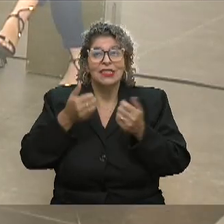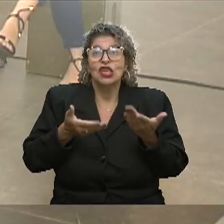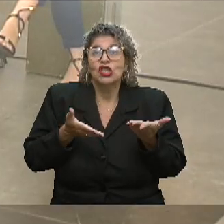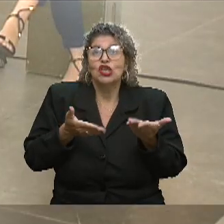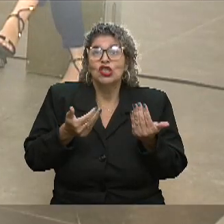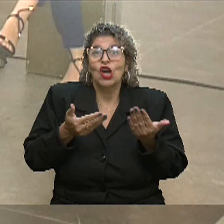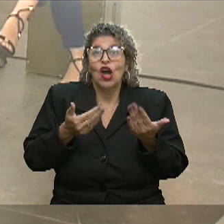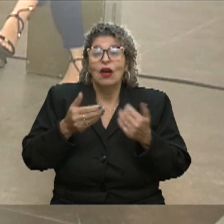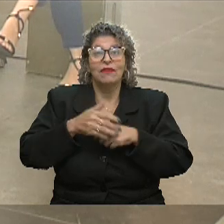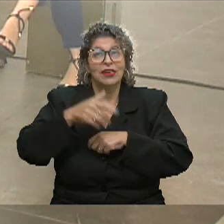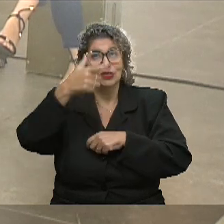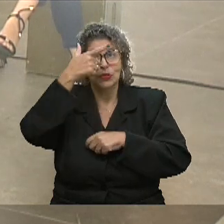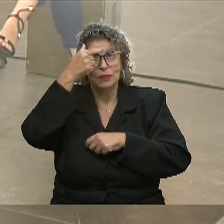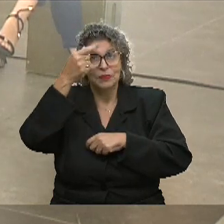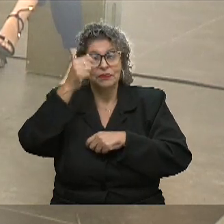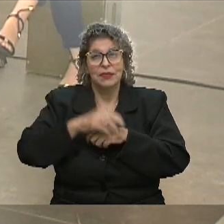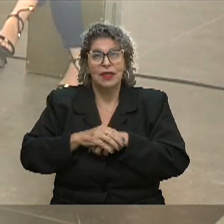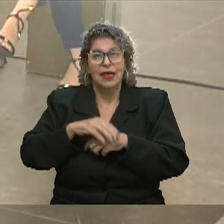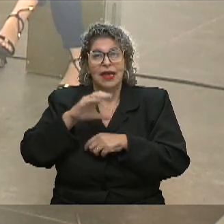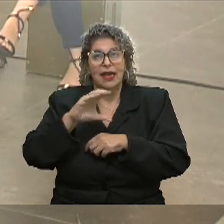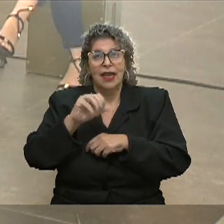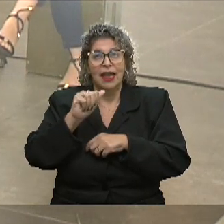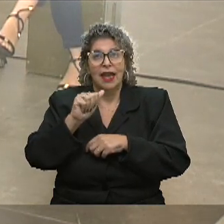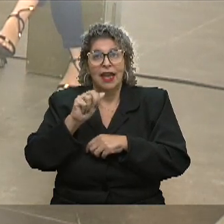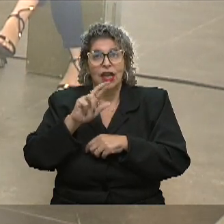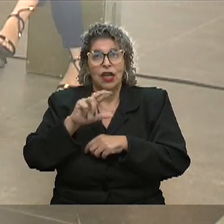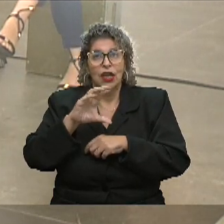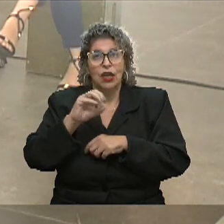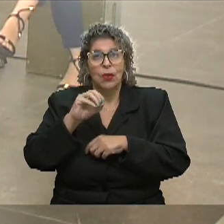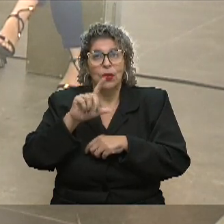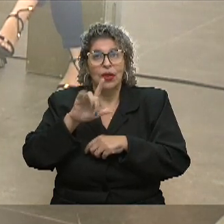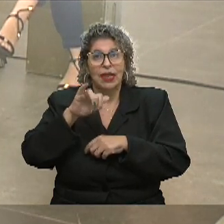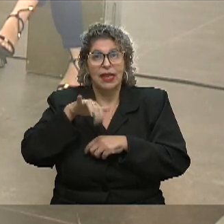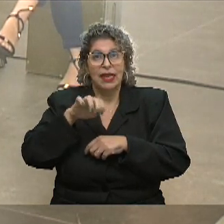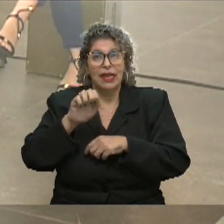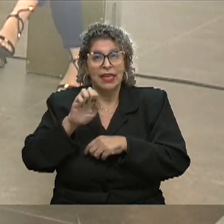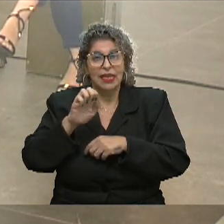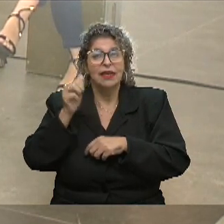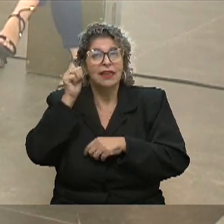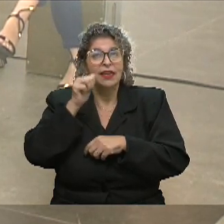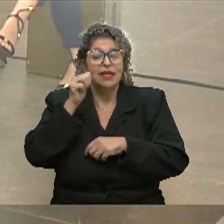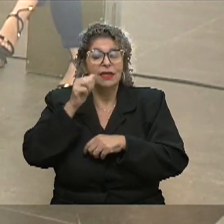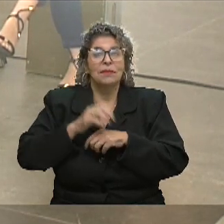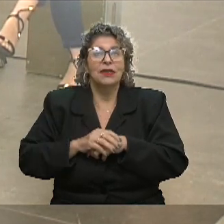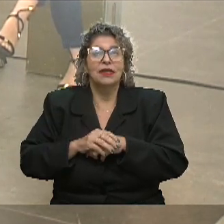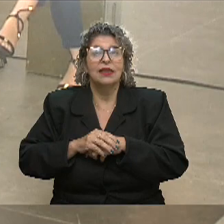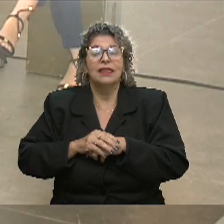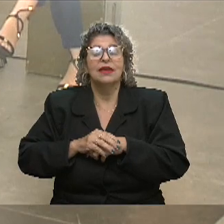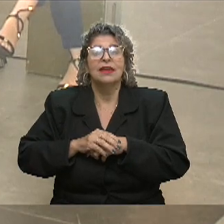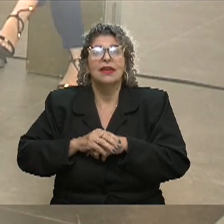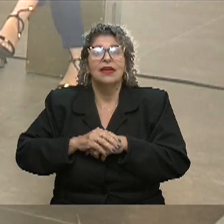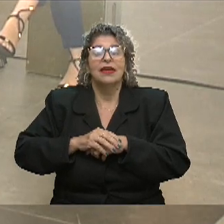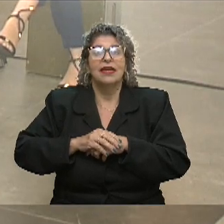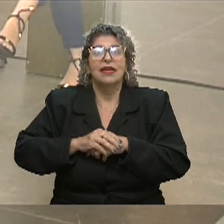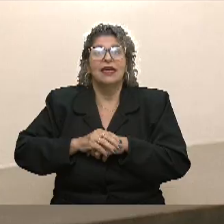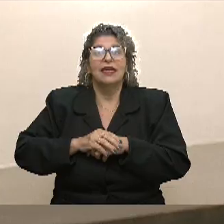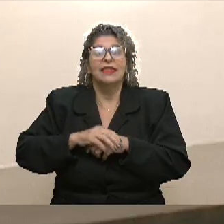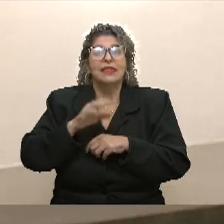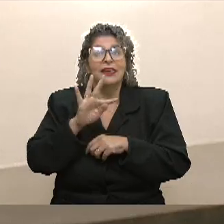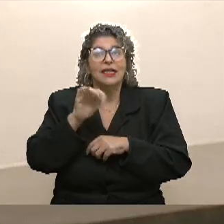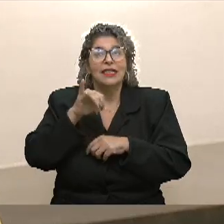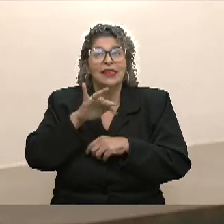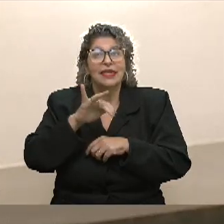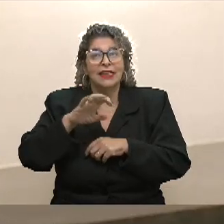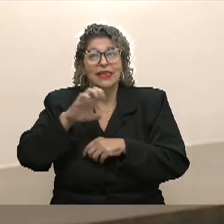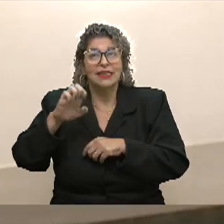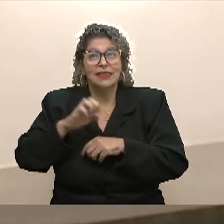São elas a Caroline Guarnieri, a Marina Selbach e a Tanise Melo. E já que a proposta é